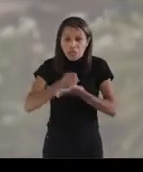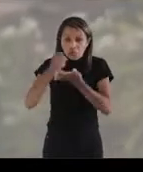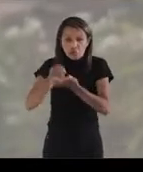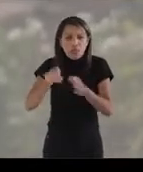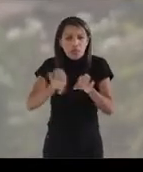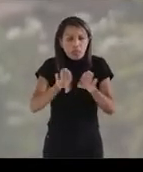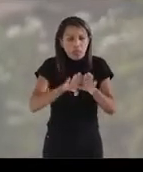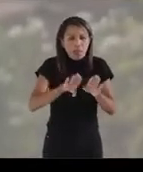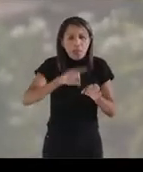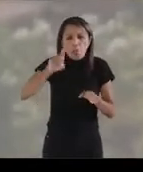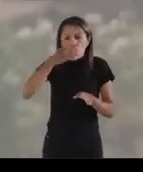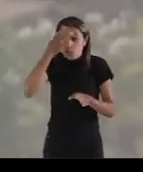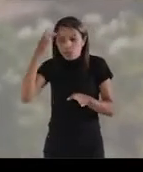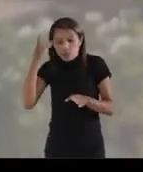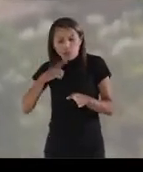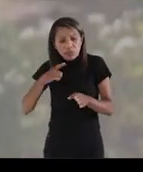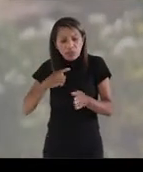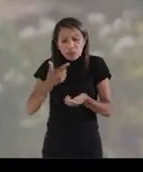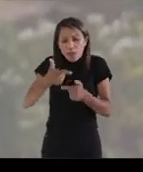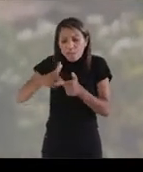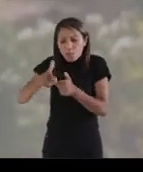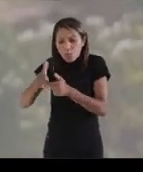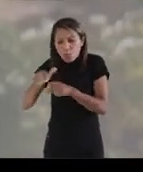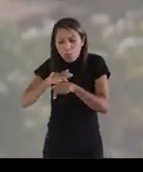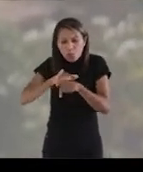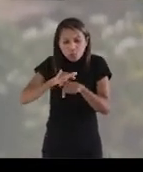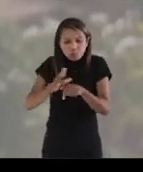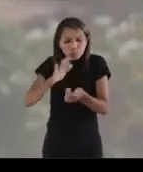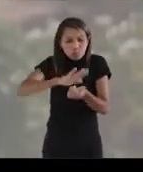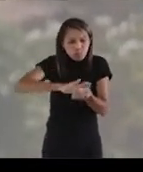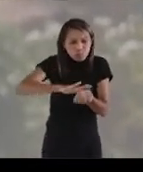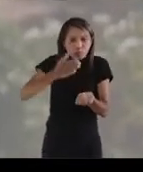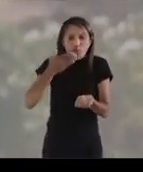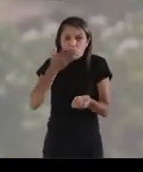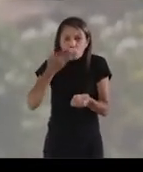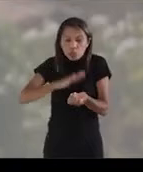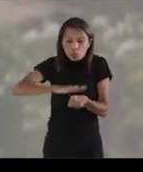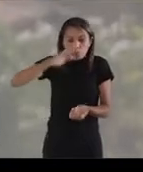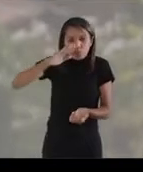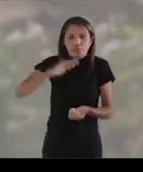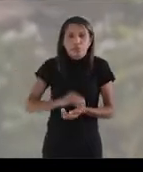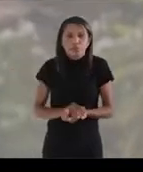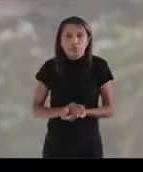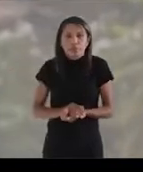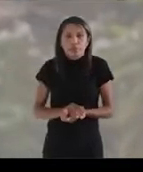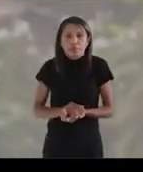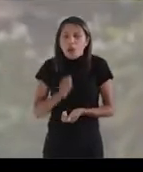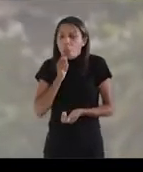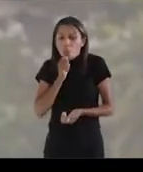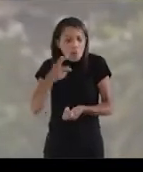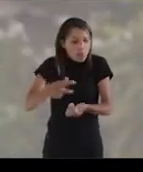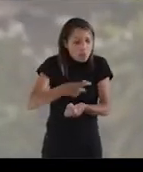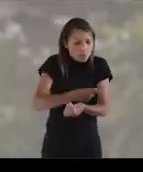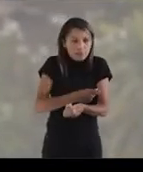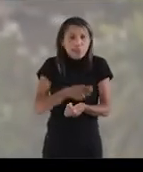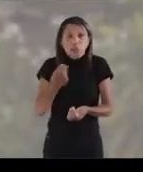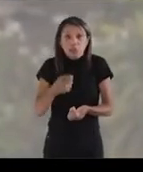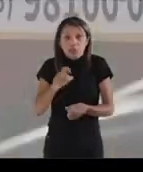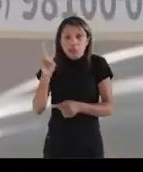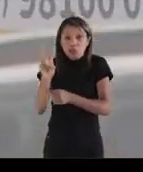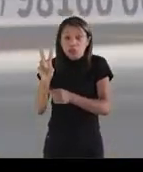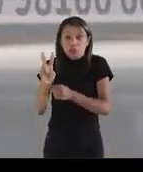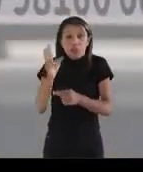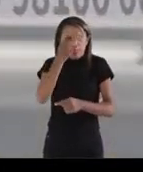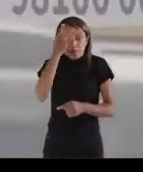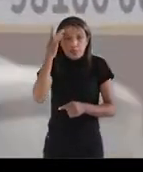quem tem hipertensão, diabetes e asma, que são os pacientes com maior risco caso peguem a doença. Enquanto a vacina não vem, a gente tem que cuidar das